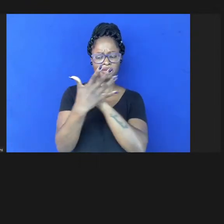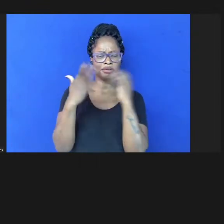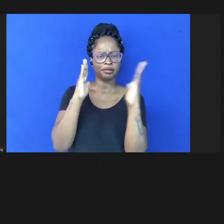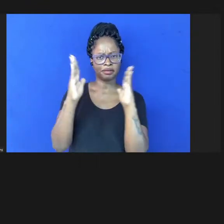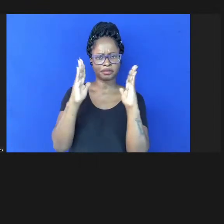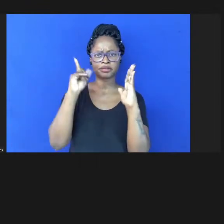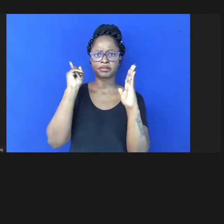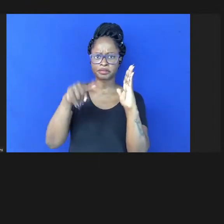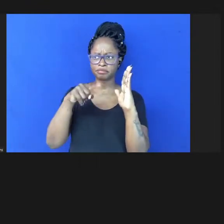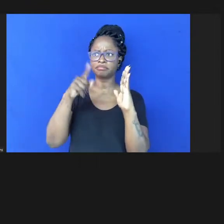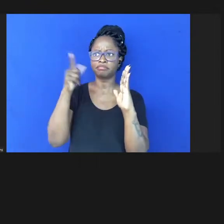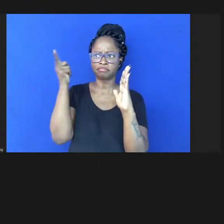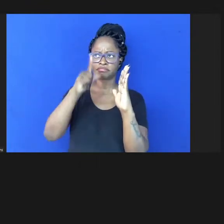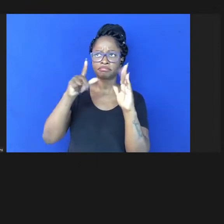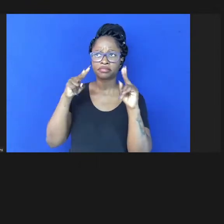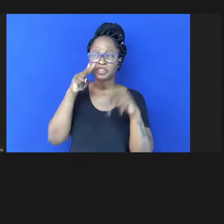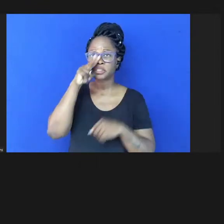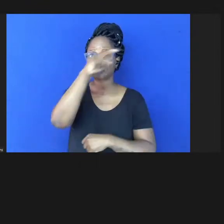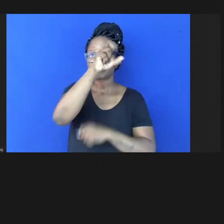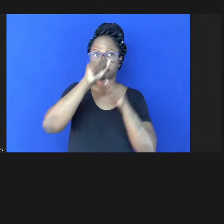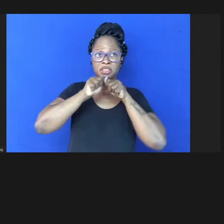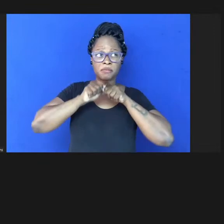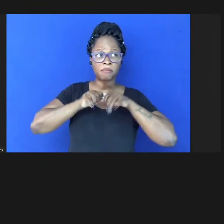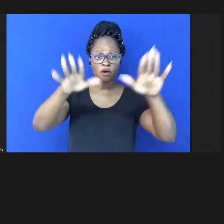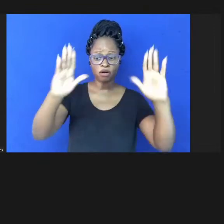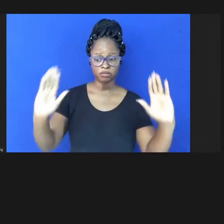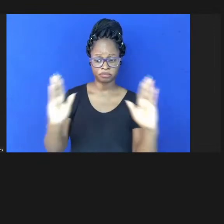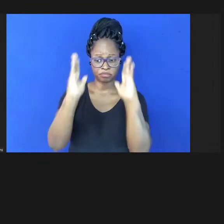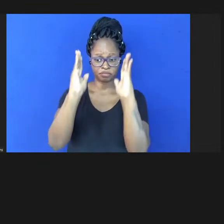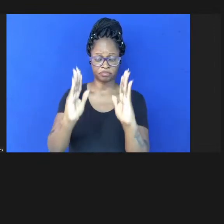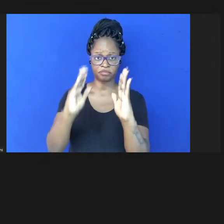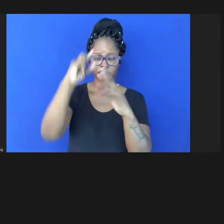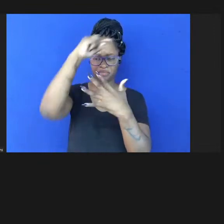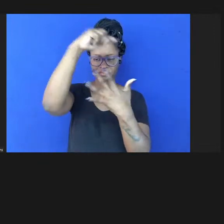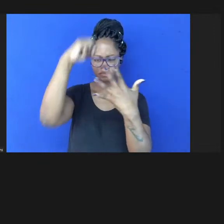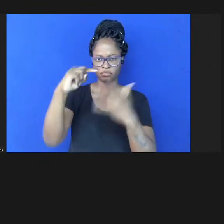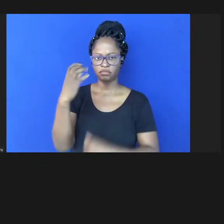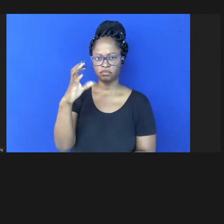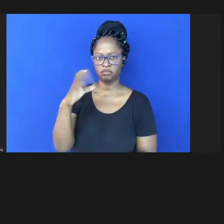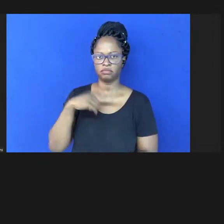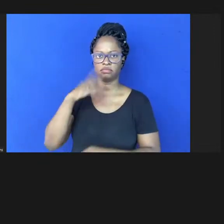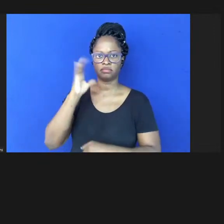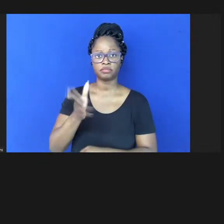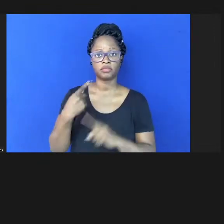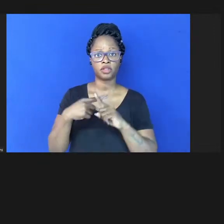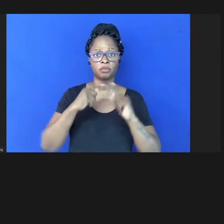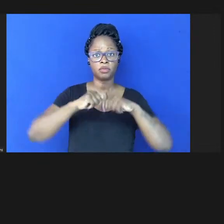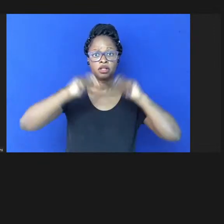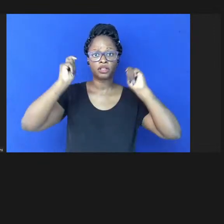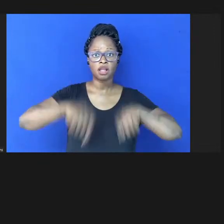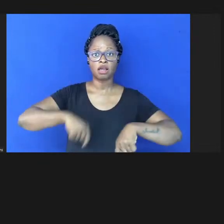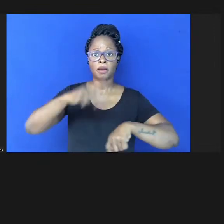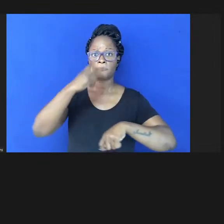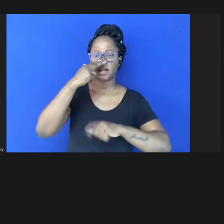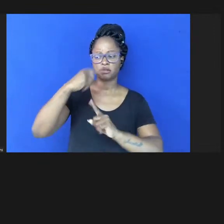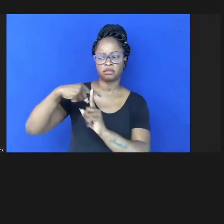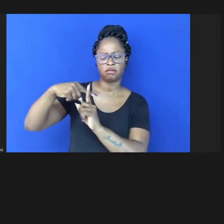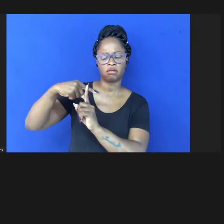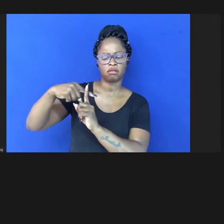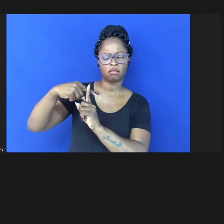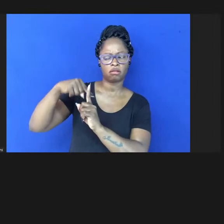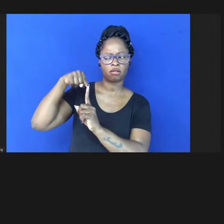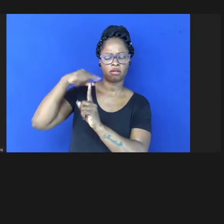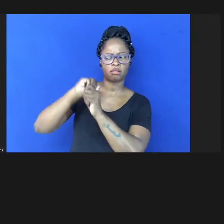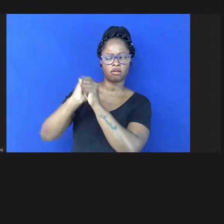catalisadora para grande parte desses princípios científicos que poderia ser um lado positivo dessa